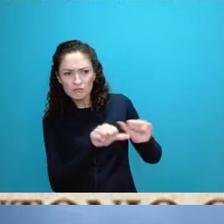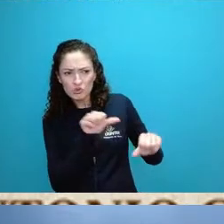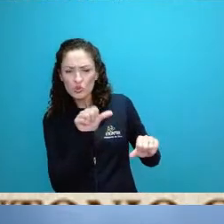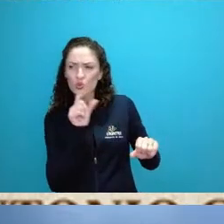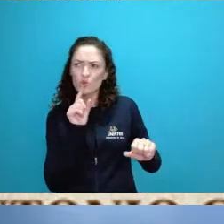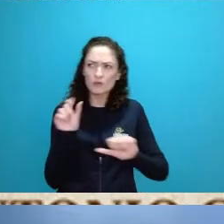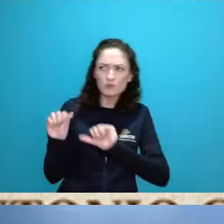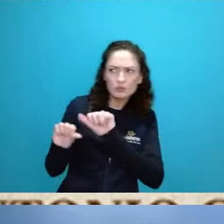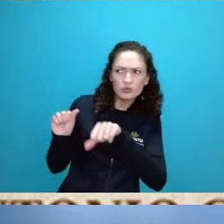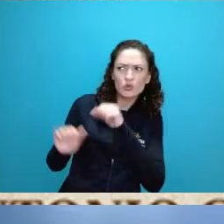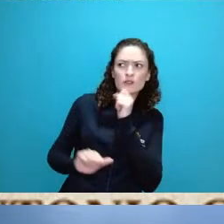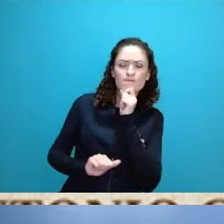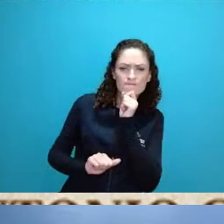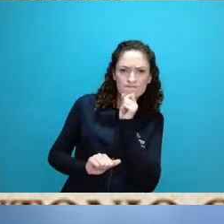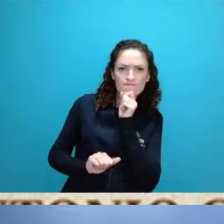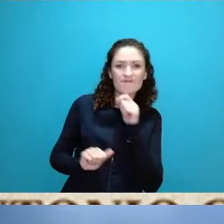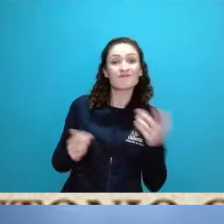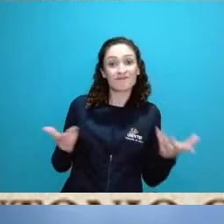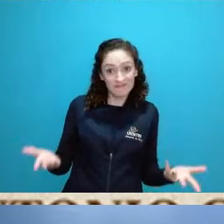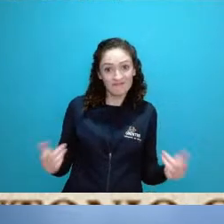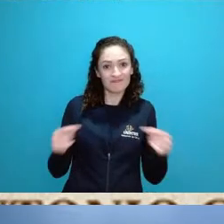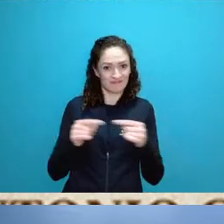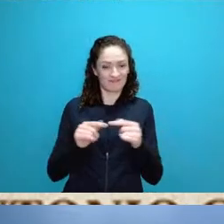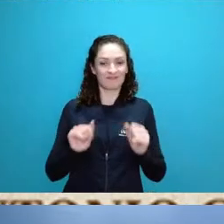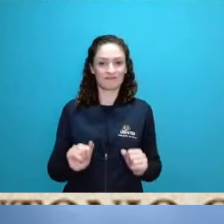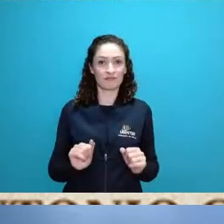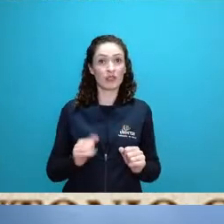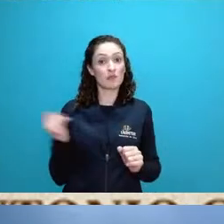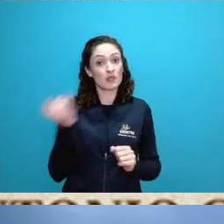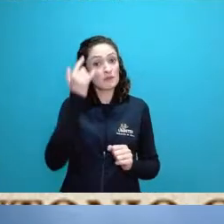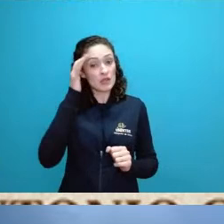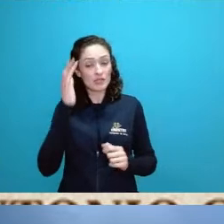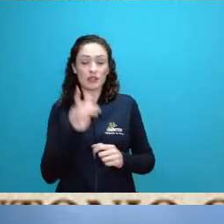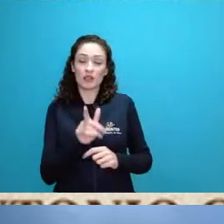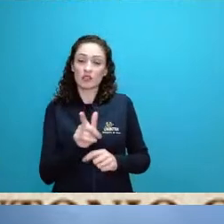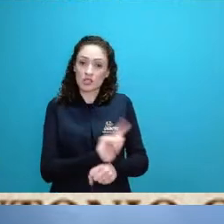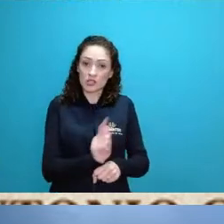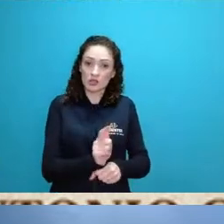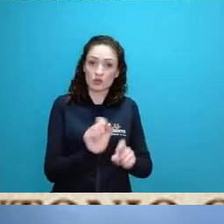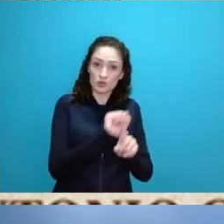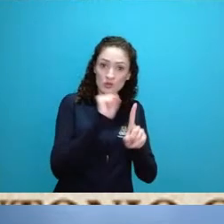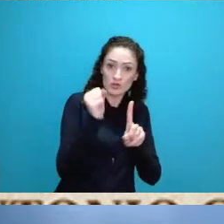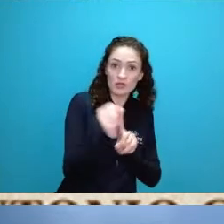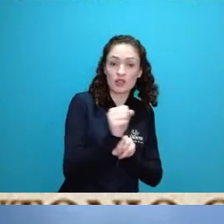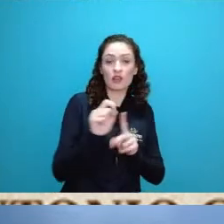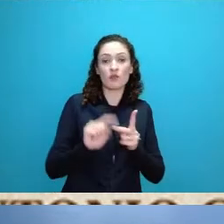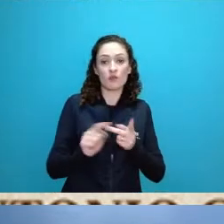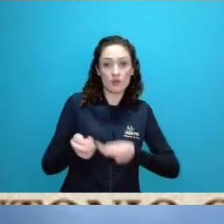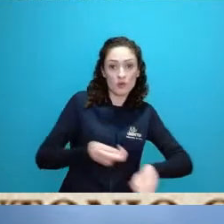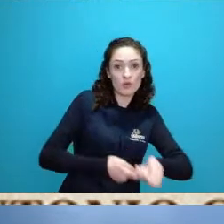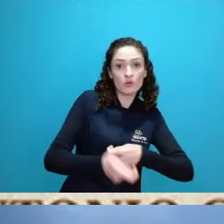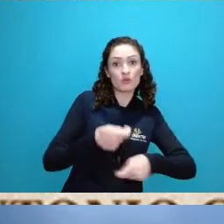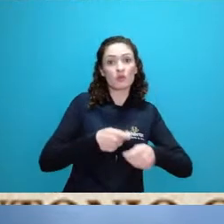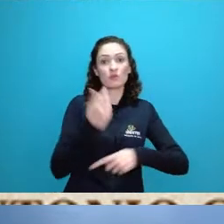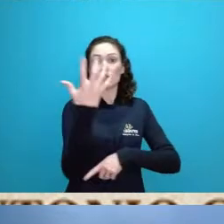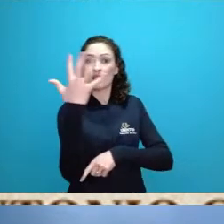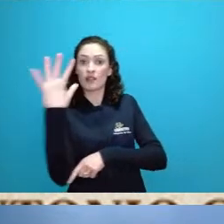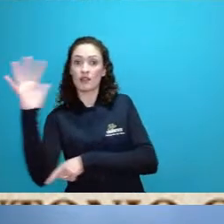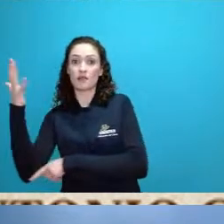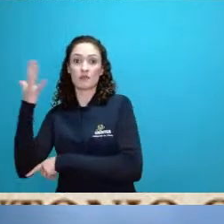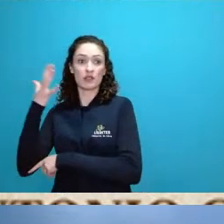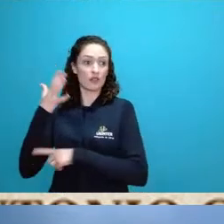pensando na gestão social econômica ambiental integrada